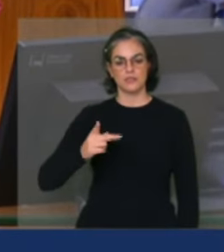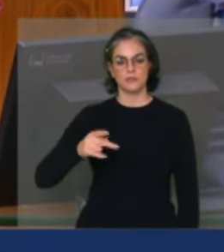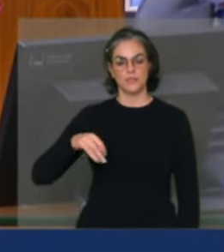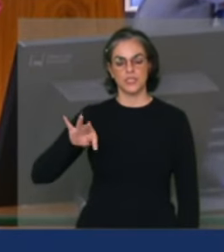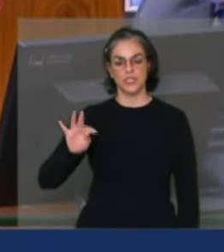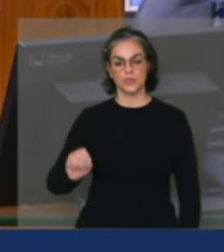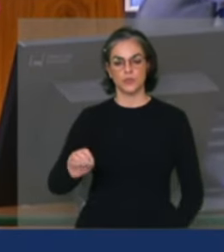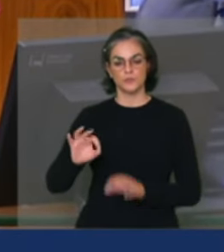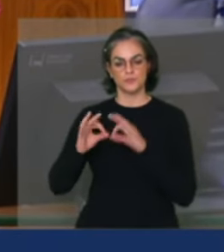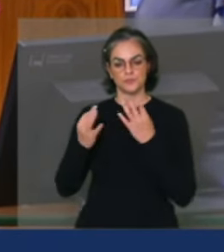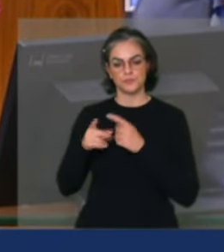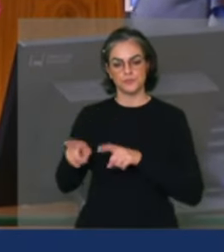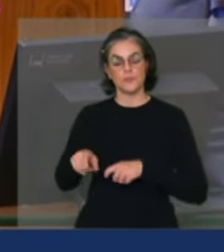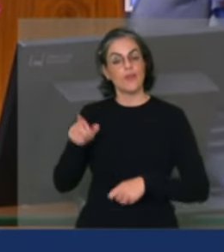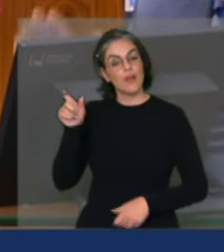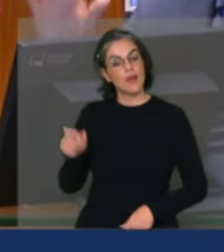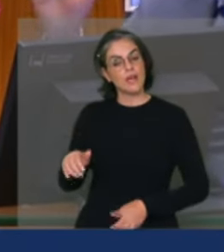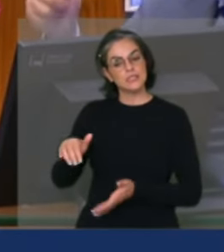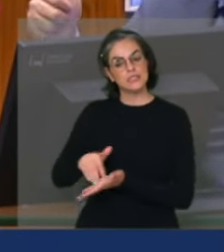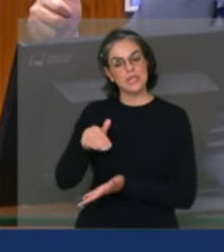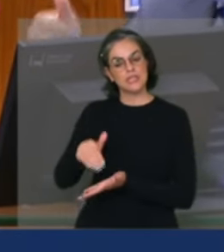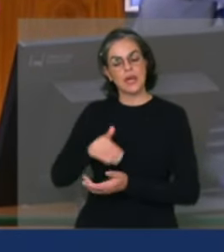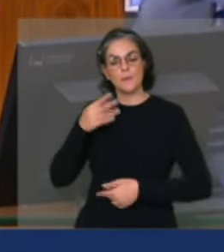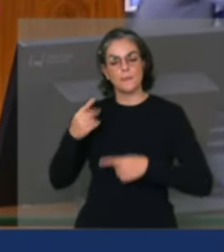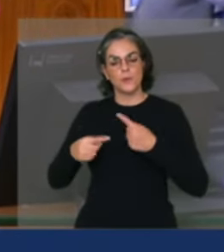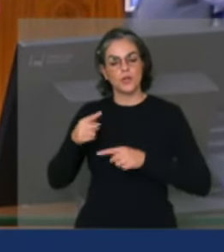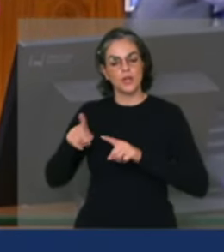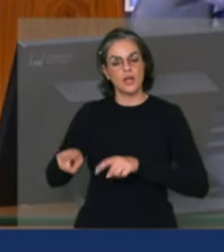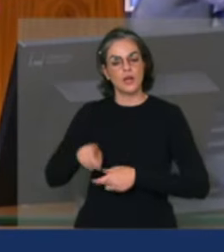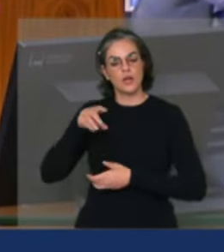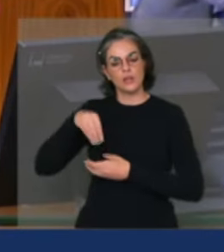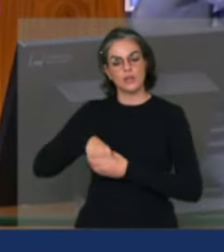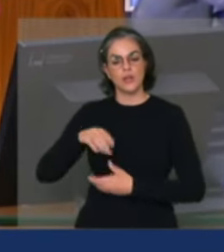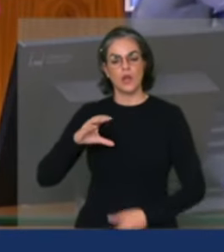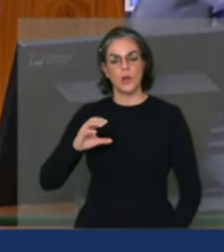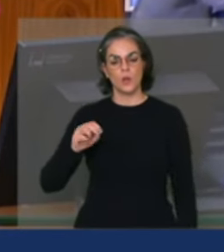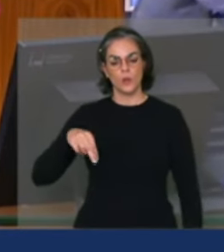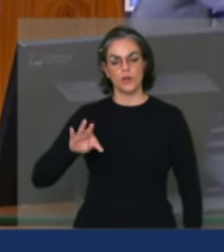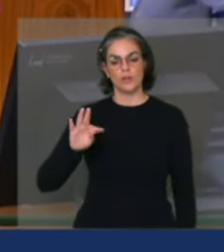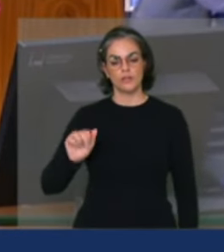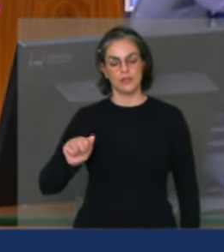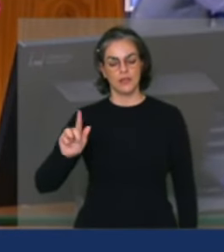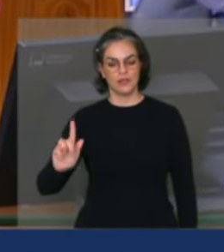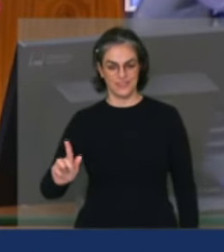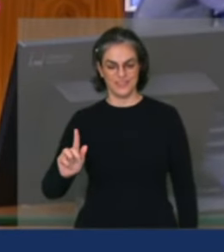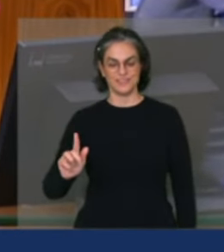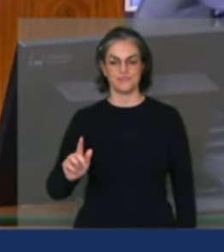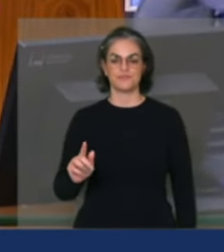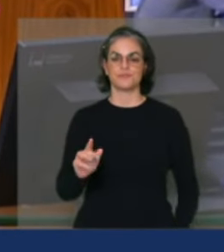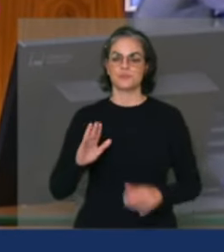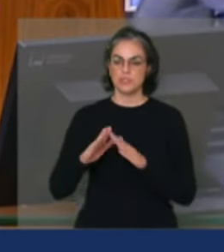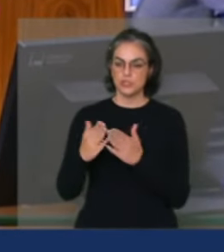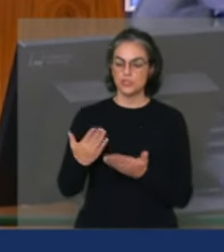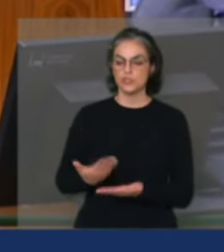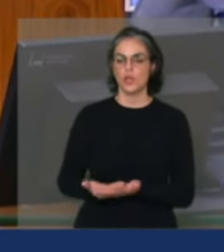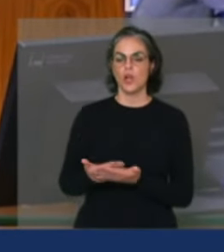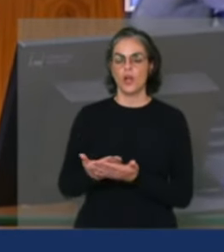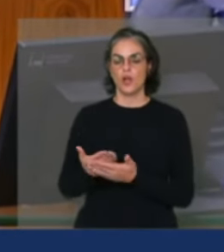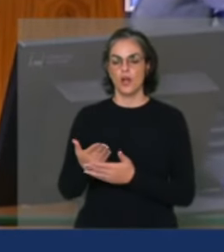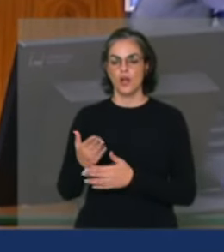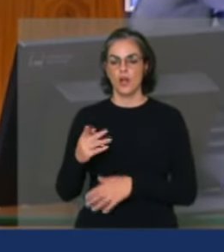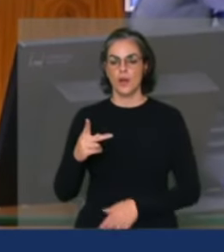ela é secretária de política agrícola da nossa CONTAG, educadora popular da Escola Nacional de Formação